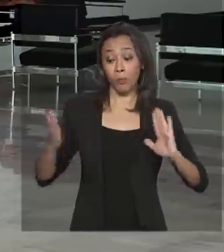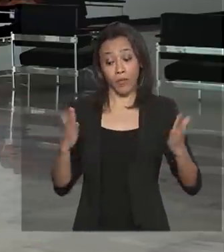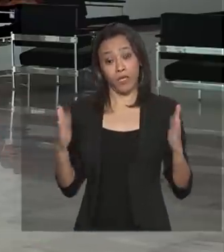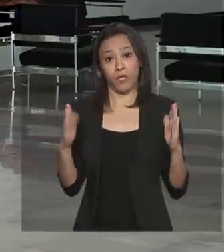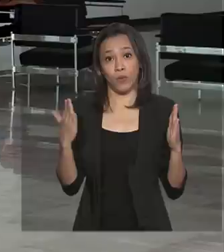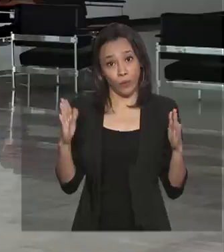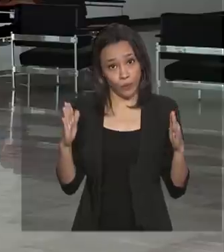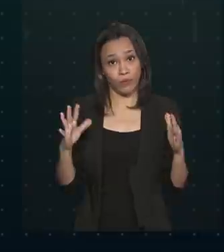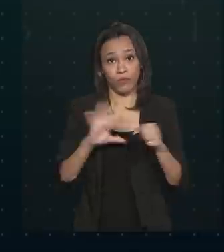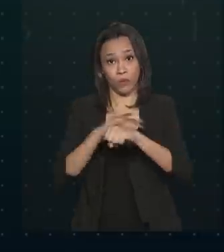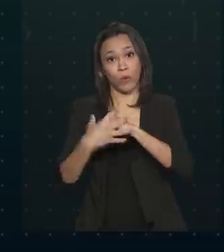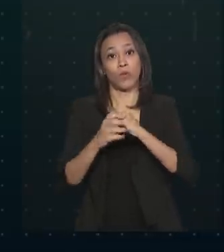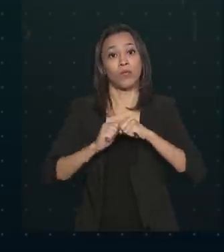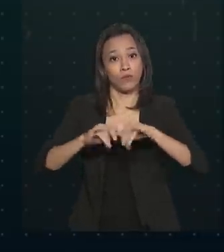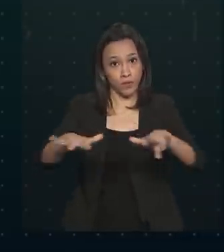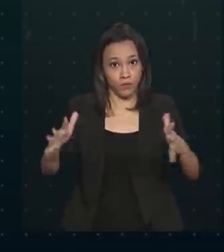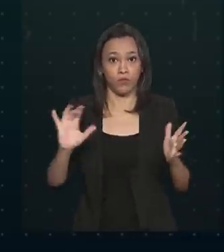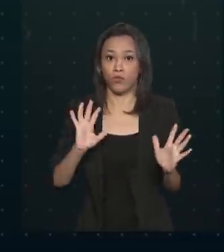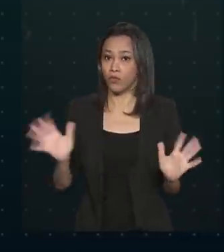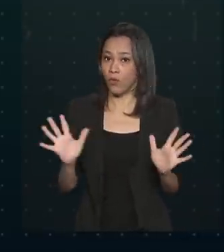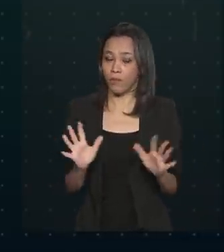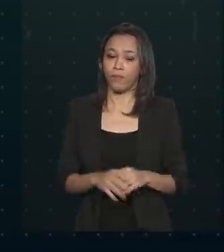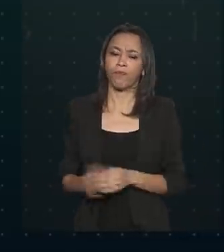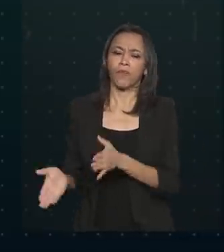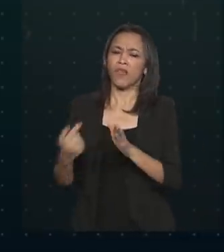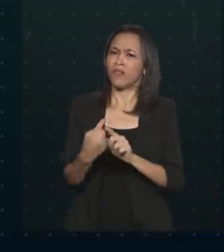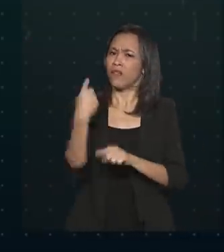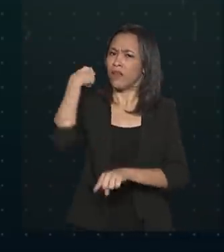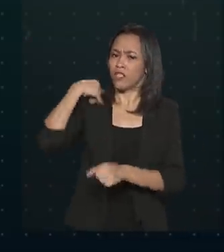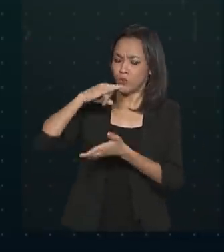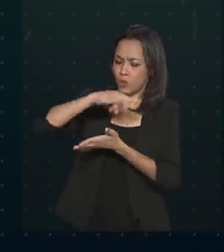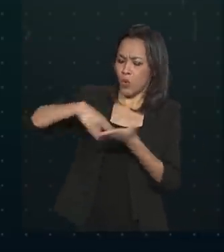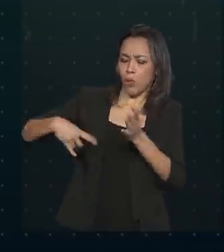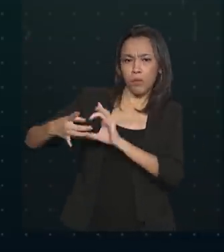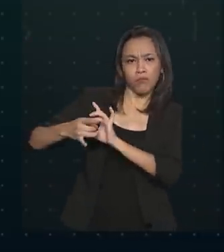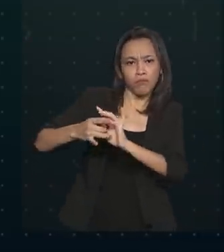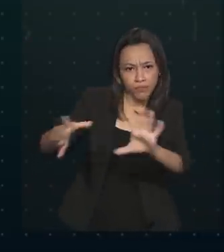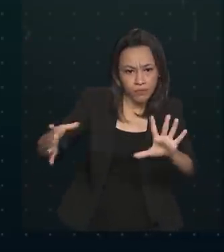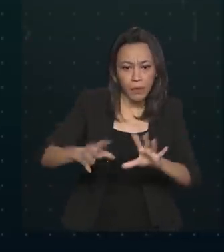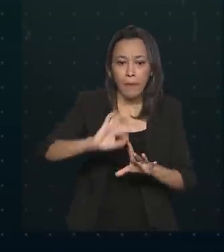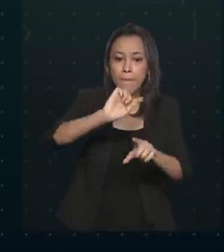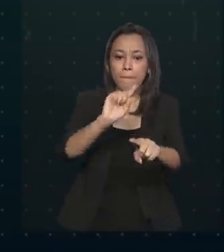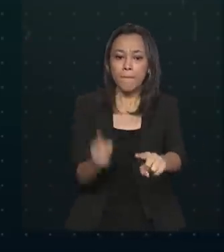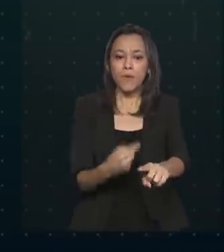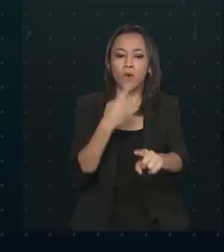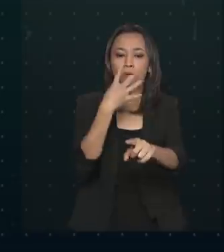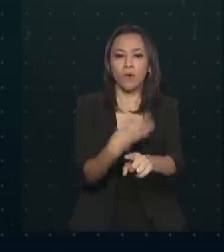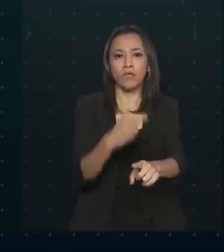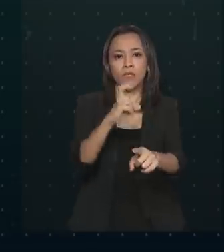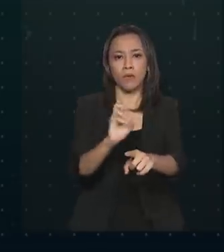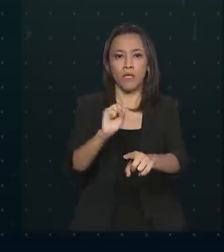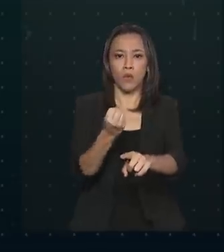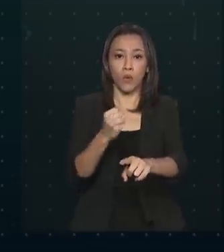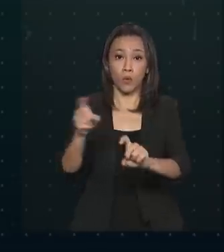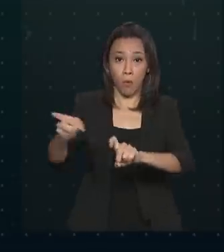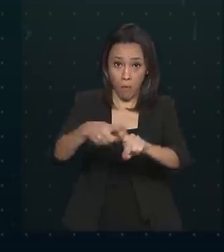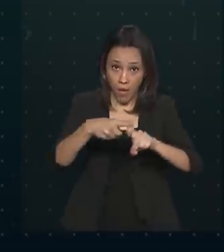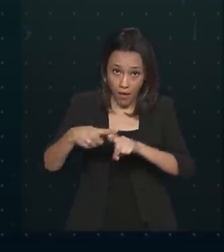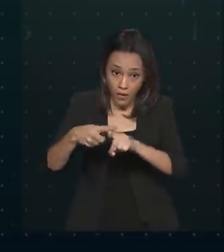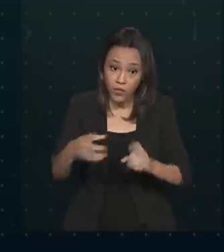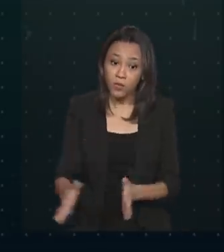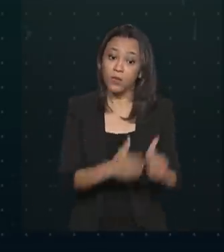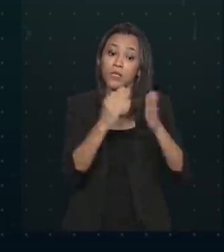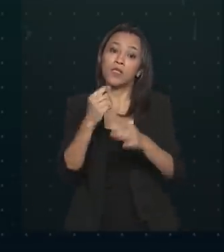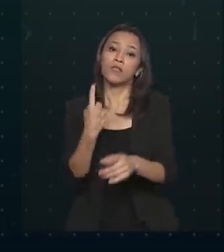novo coronavírus. Desde que a portaria entrou em vigor, 1.458 médicos, 151